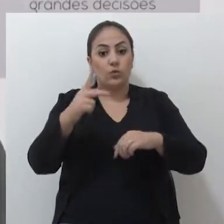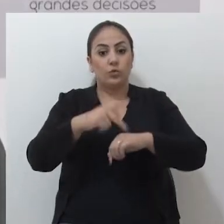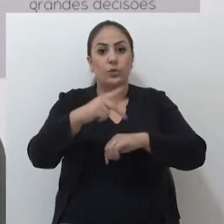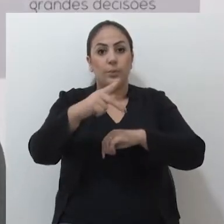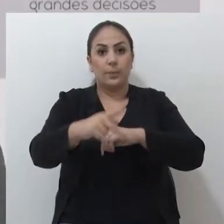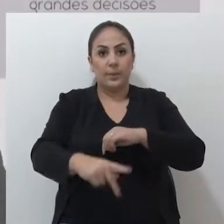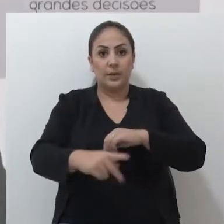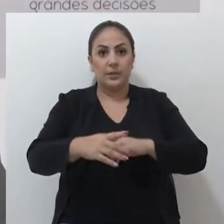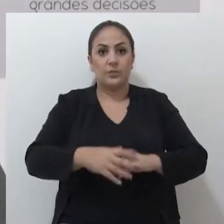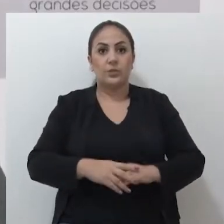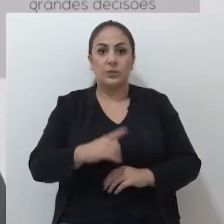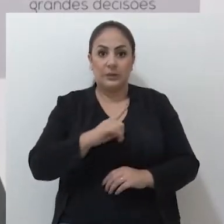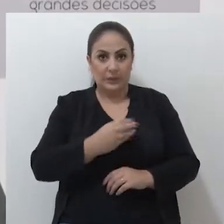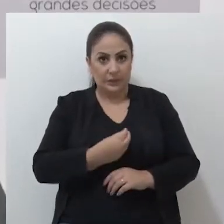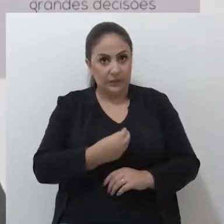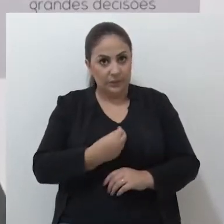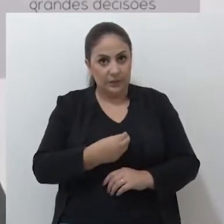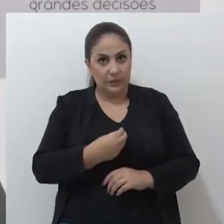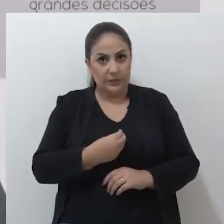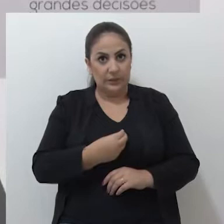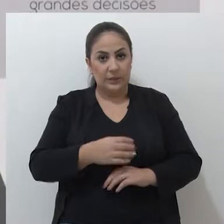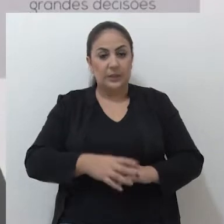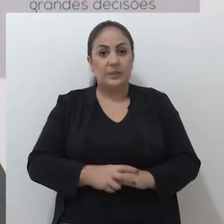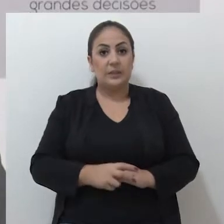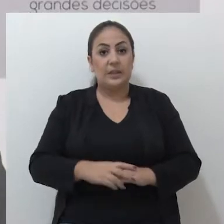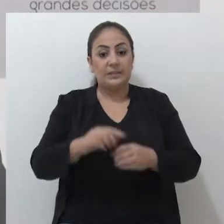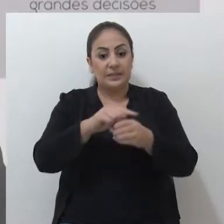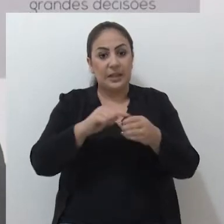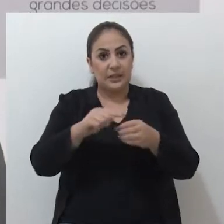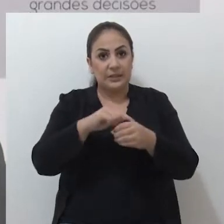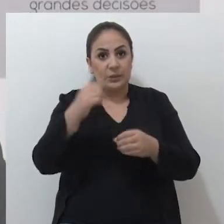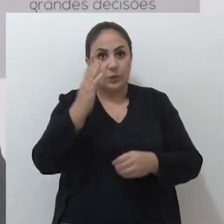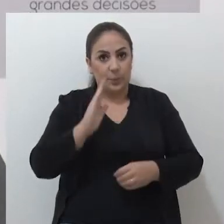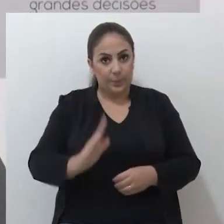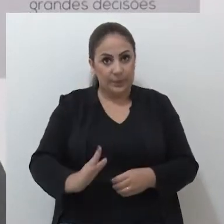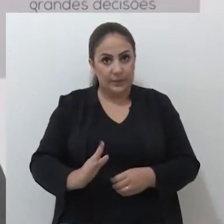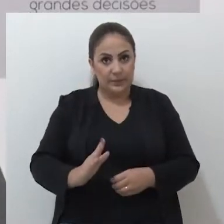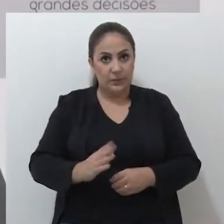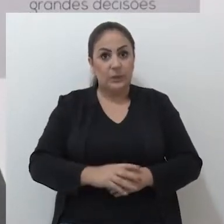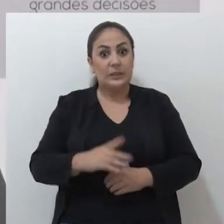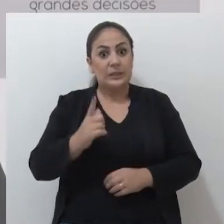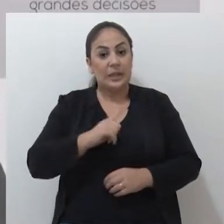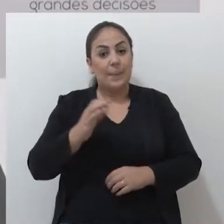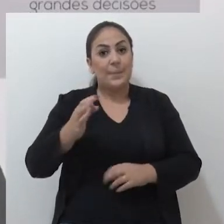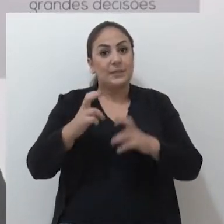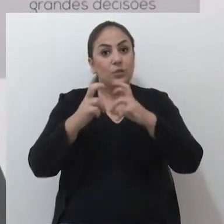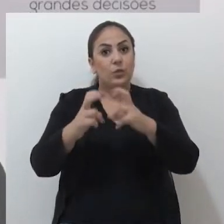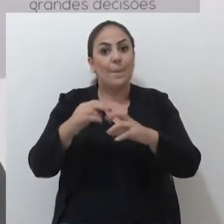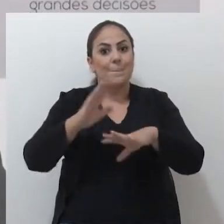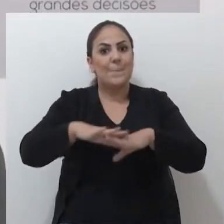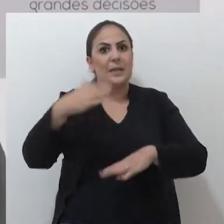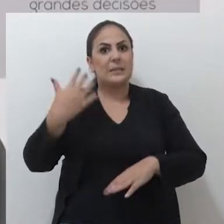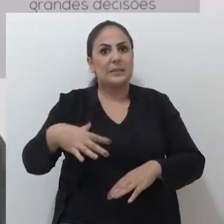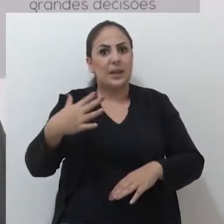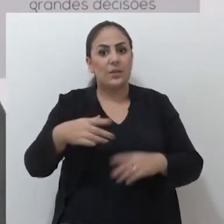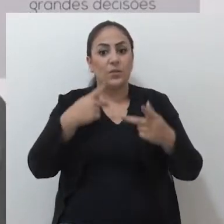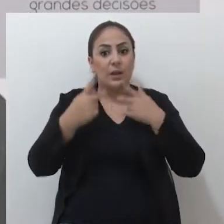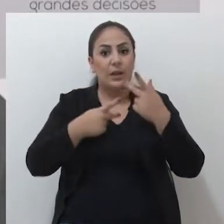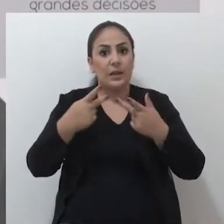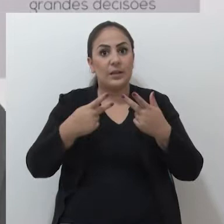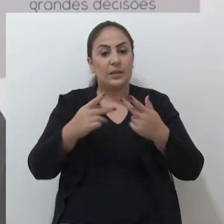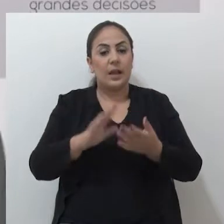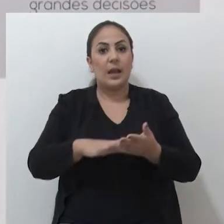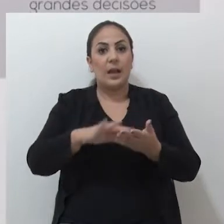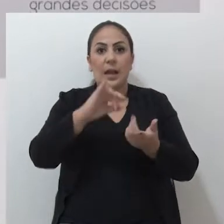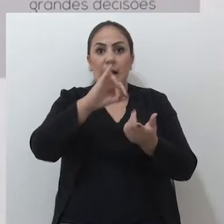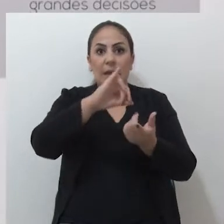Fundo está entre as cidades do Brasil com a passagem mais cara. Eu citei o exemplo da capital, Rio de